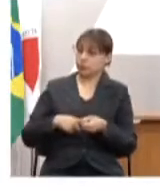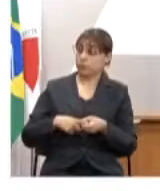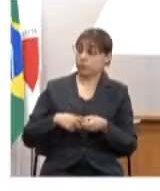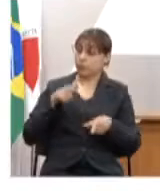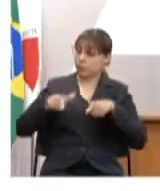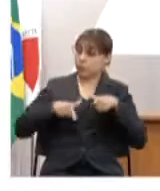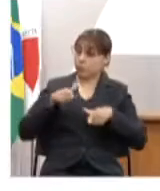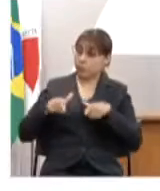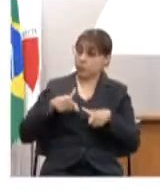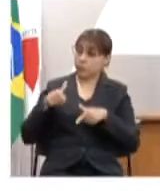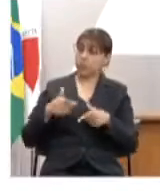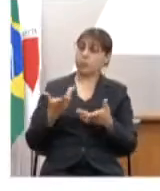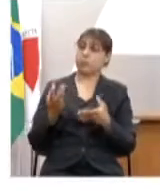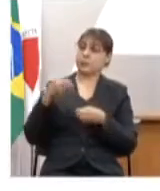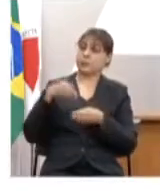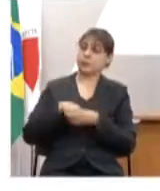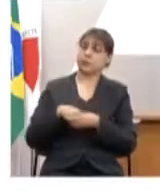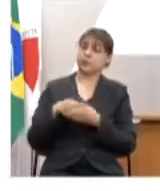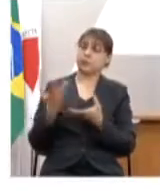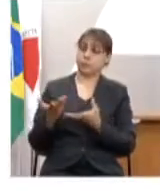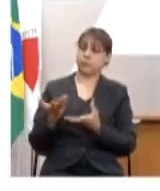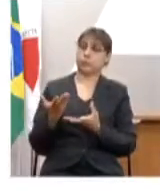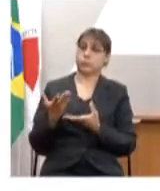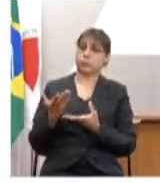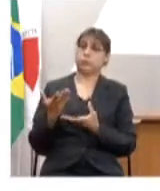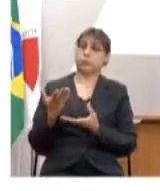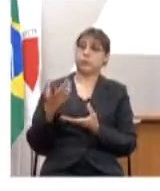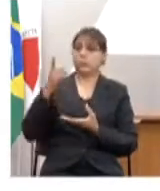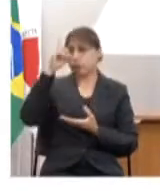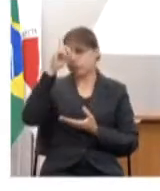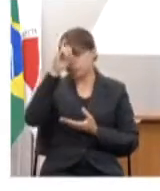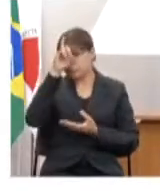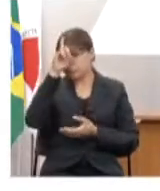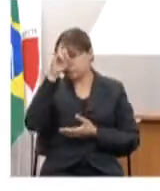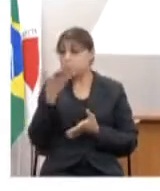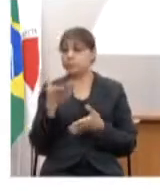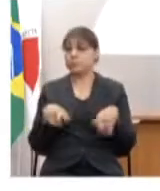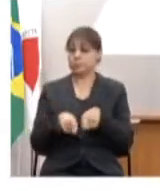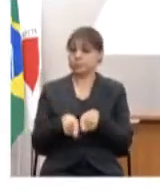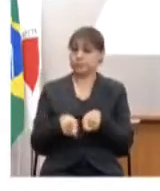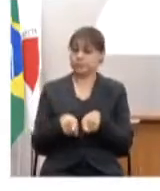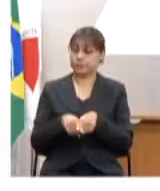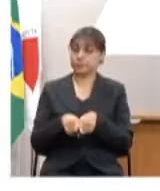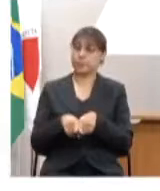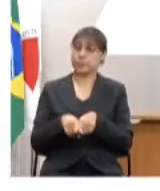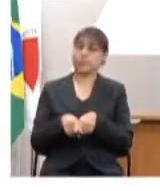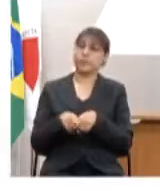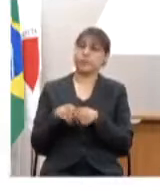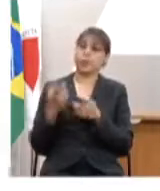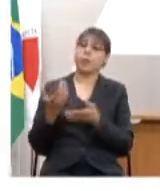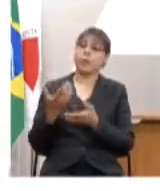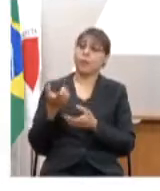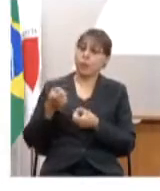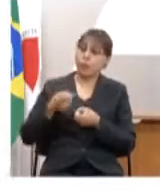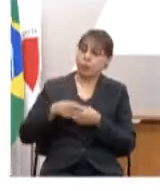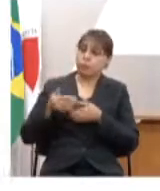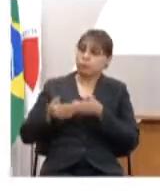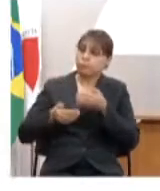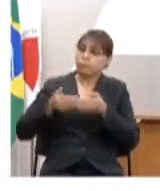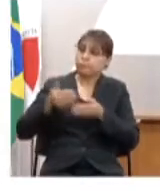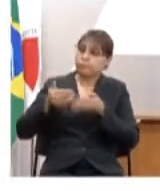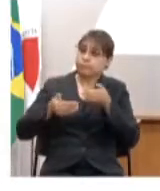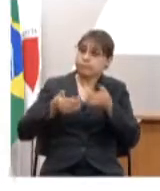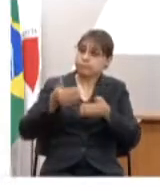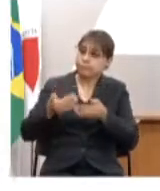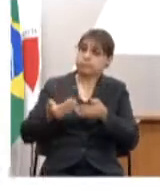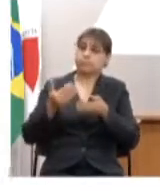serviço médico hospitalar e ambulatorial e depois a deliberação com retorno gradual e seguro das atividades